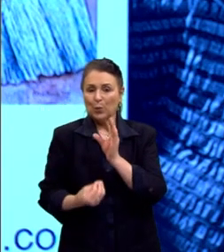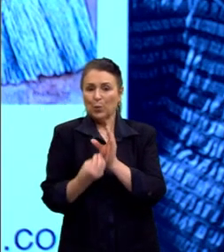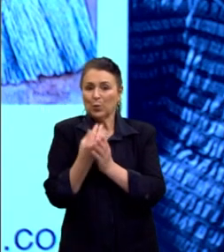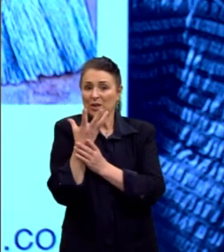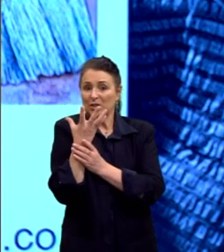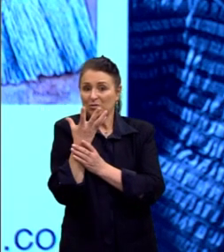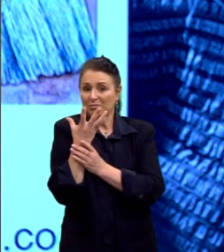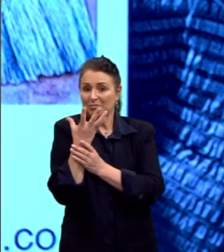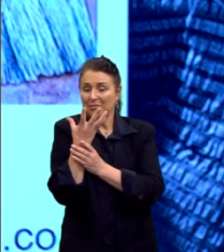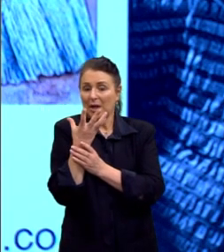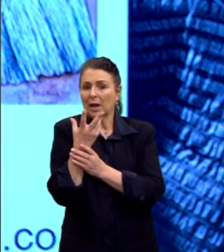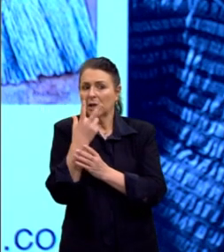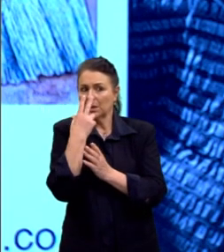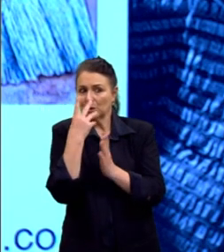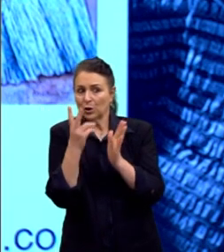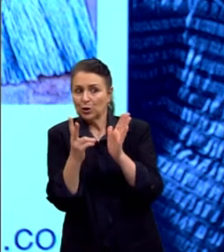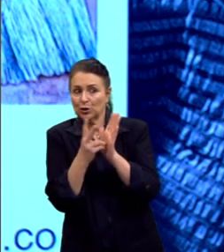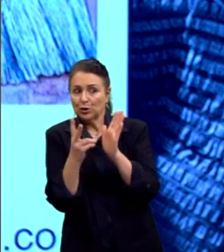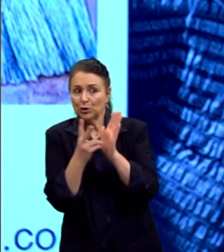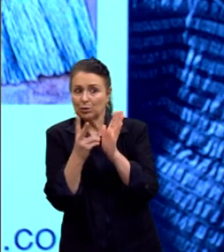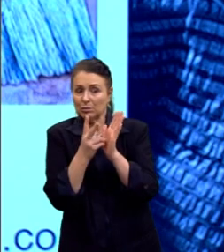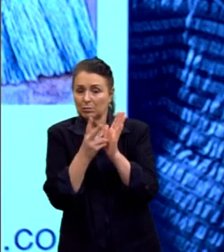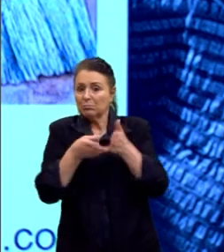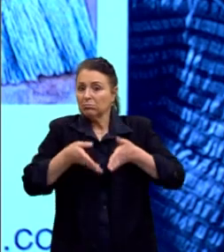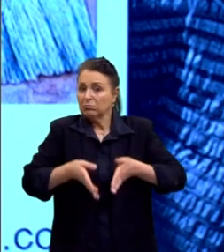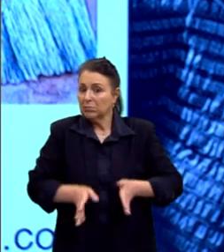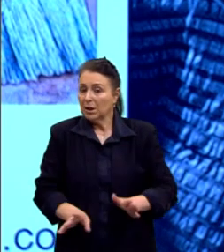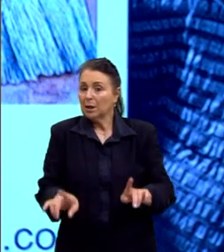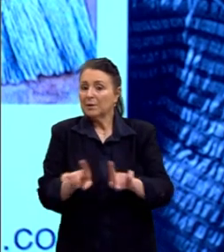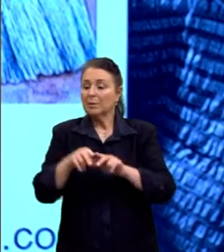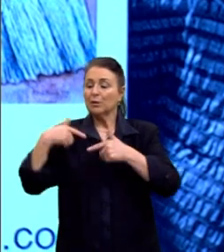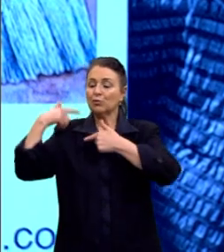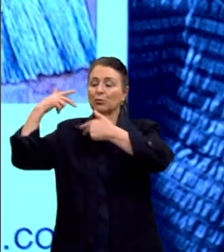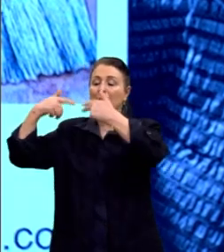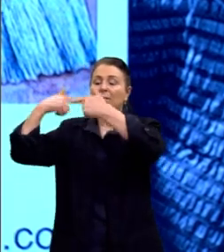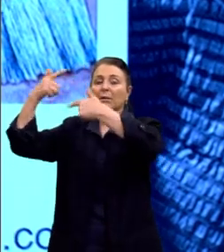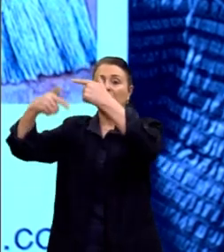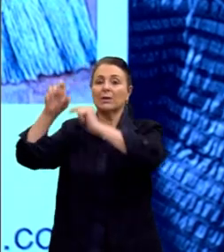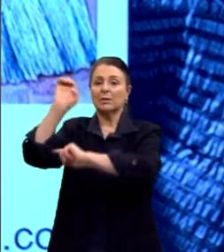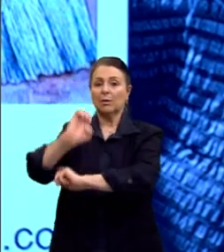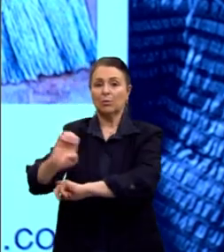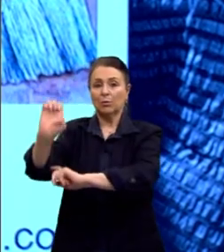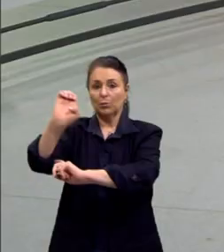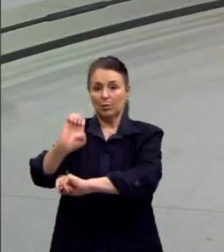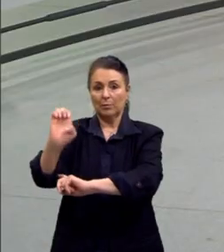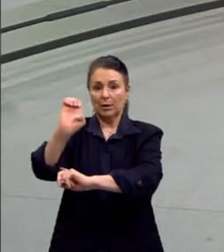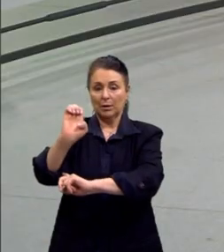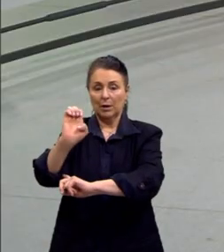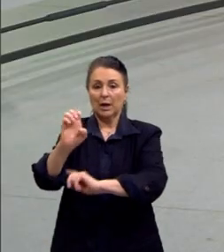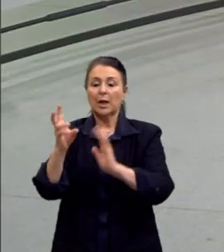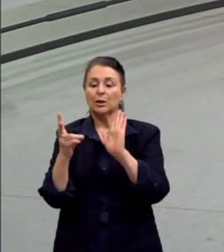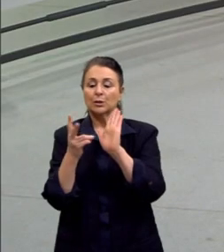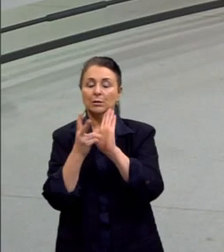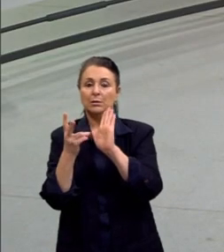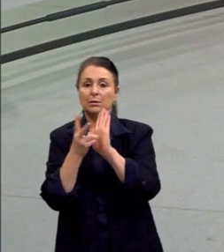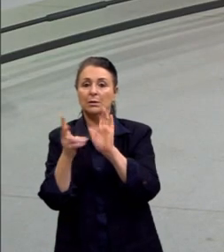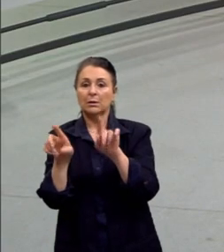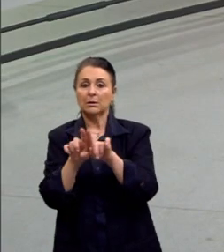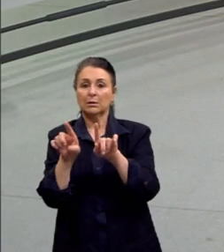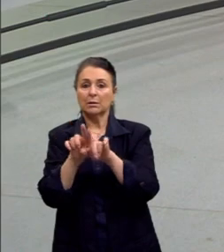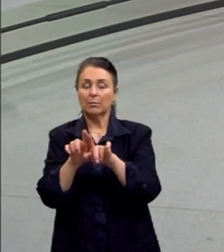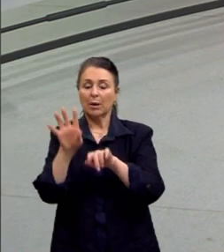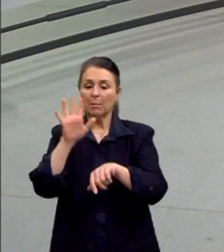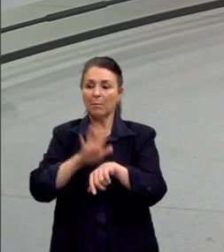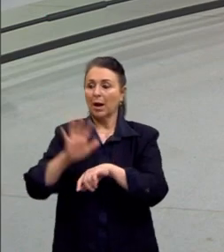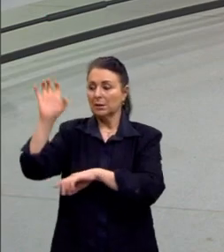origem indígena, mas ela também tinha uma descendência europeia, e aqui ela retrata ela enquanto indígena, e também esse lado